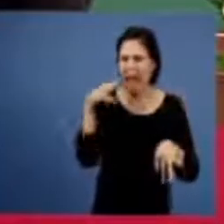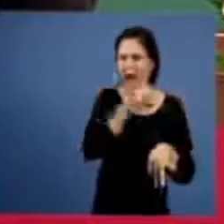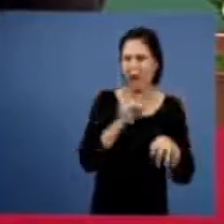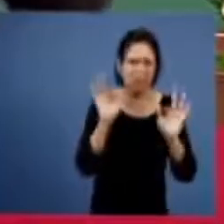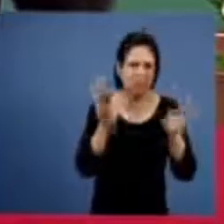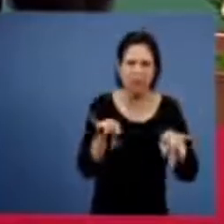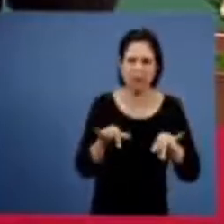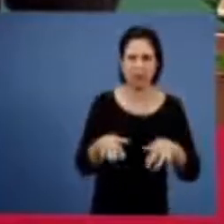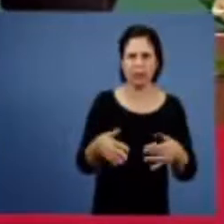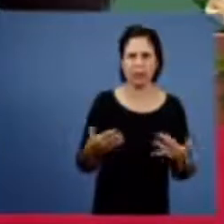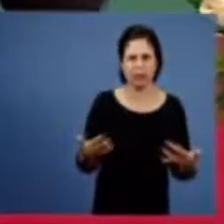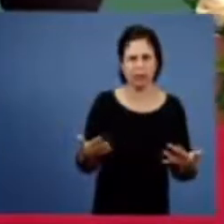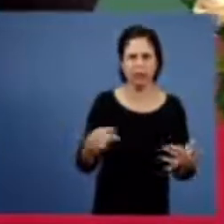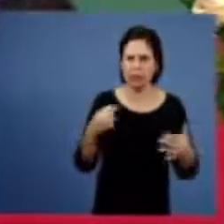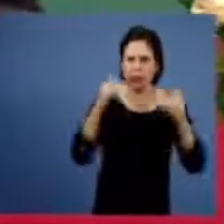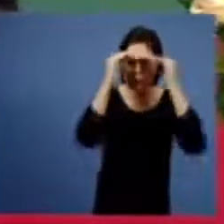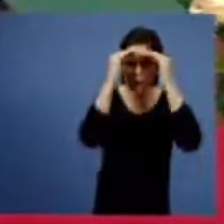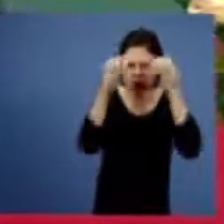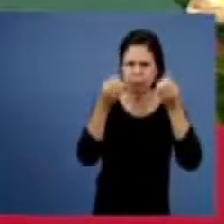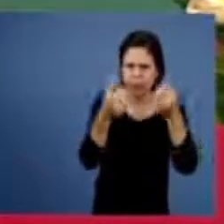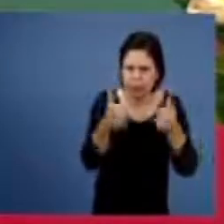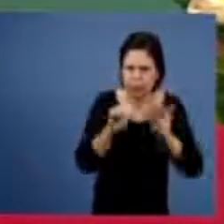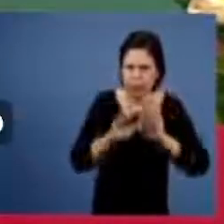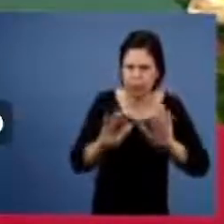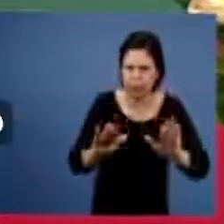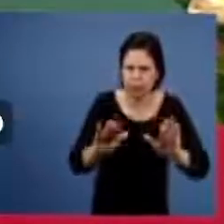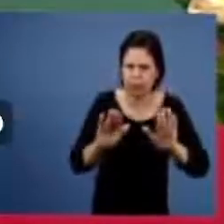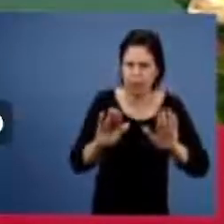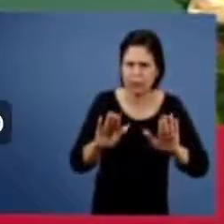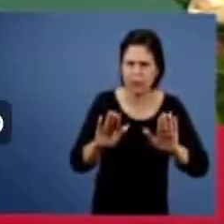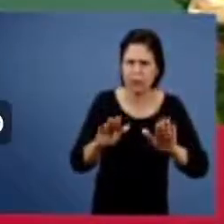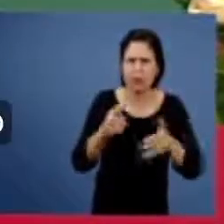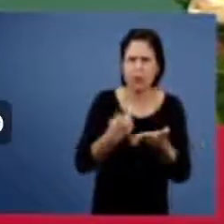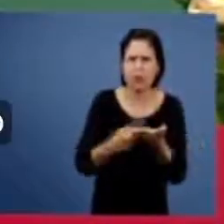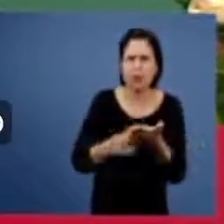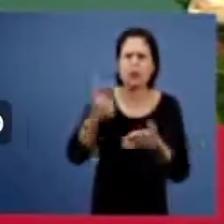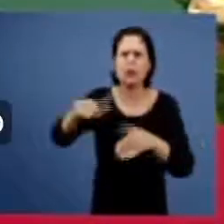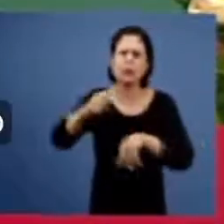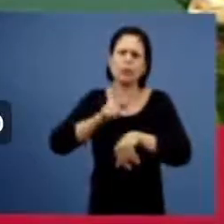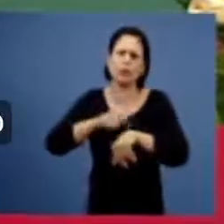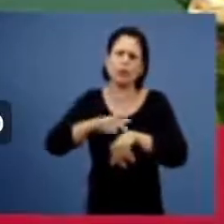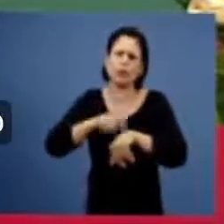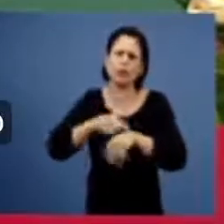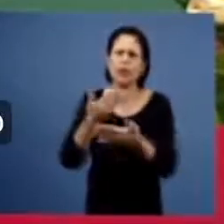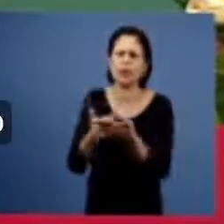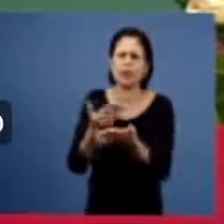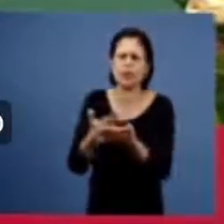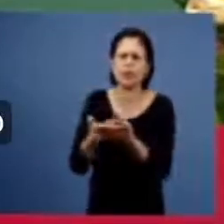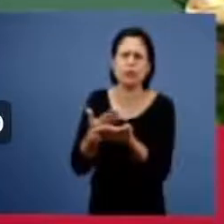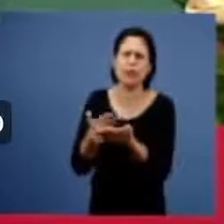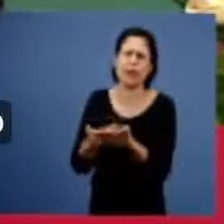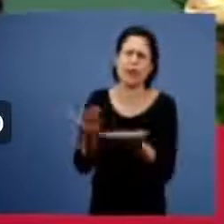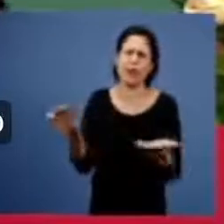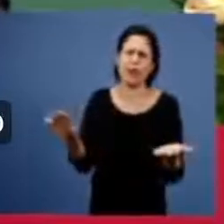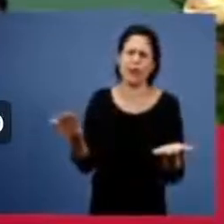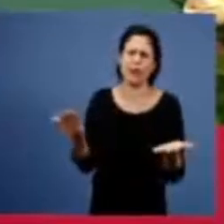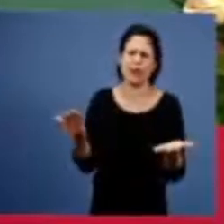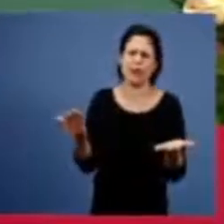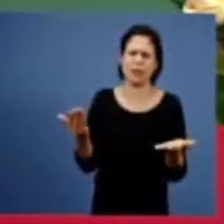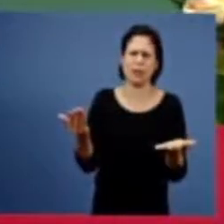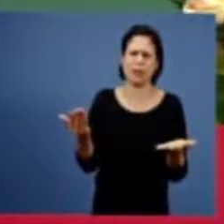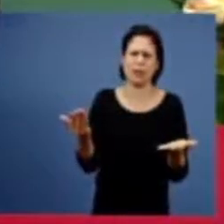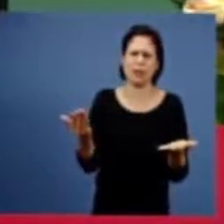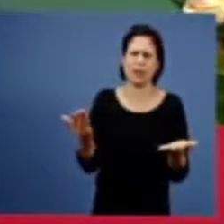acorrendo mas vamos respeitar essa pressa marque outros horários para discutir para trazer o assunto